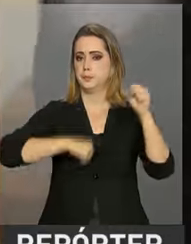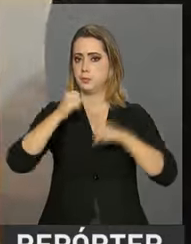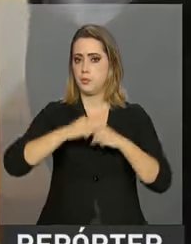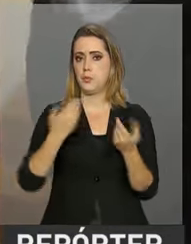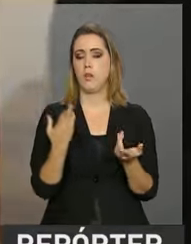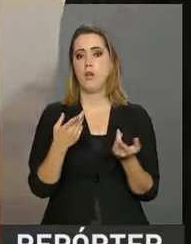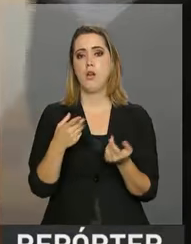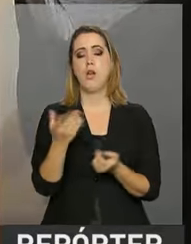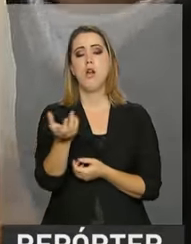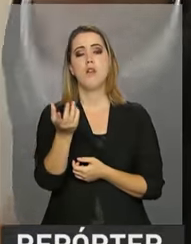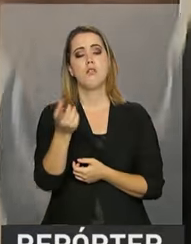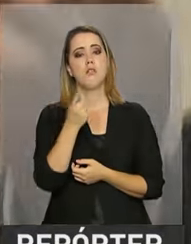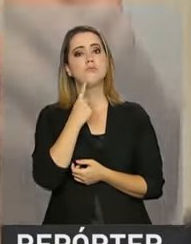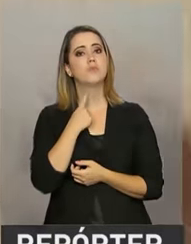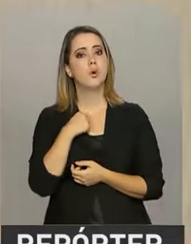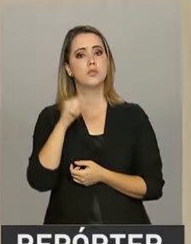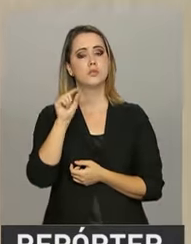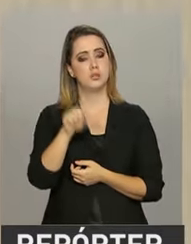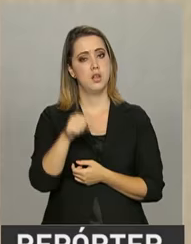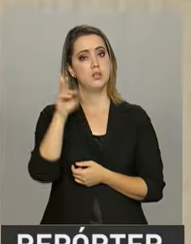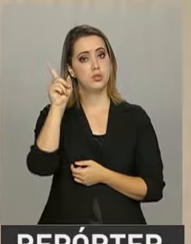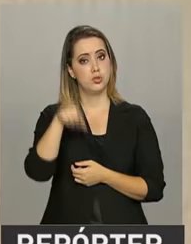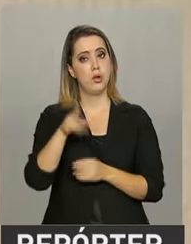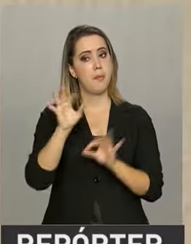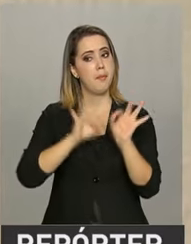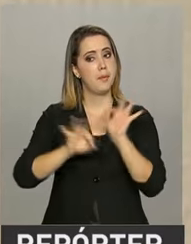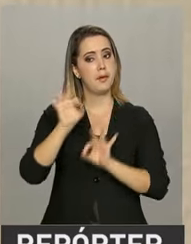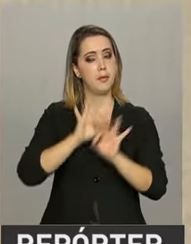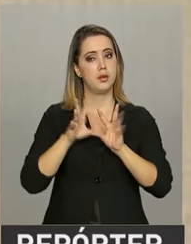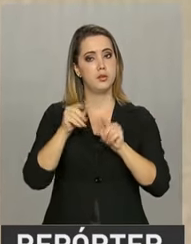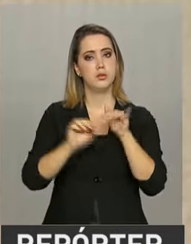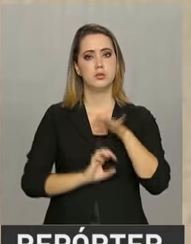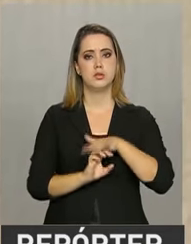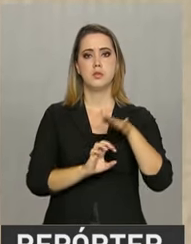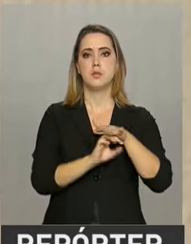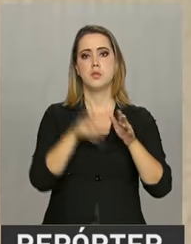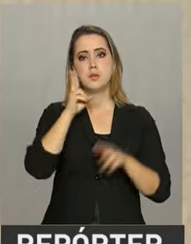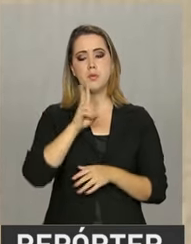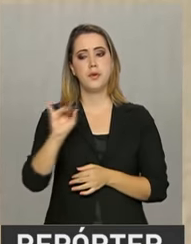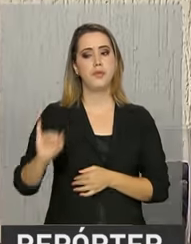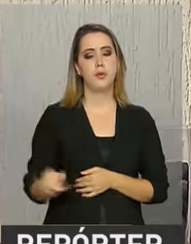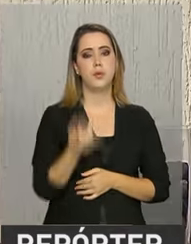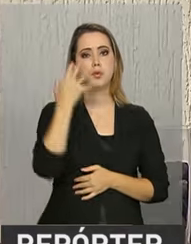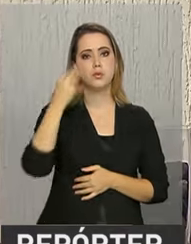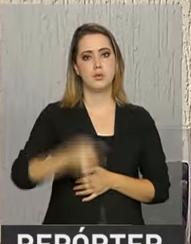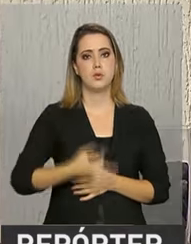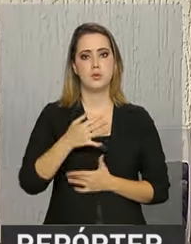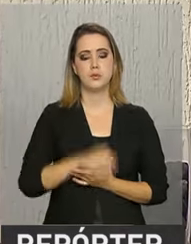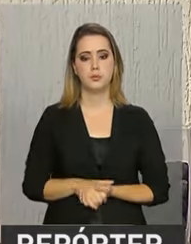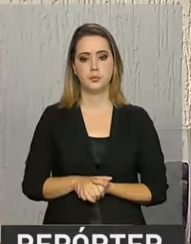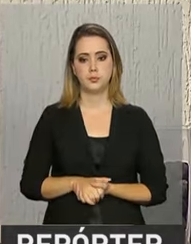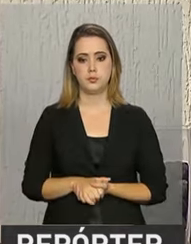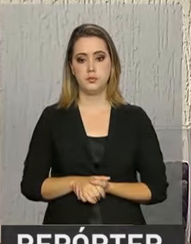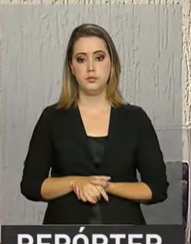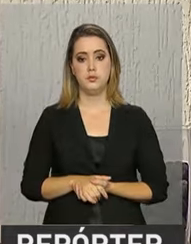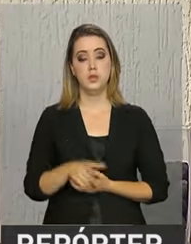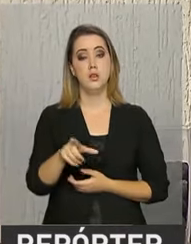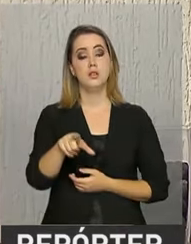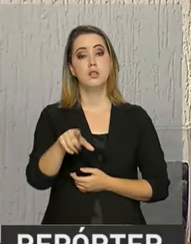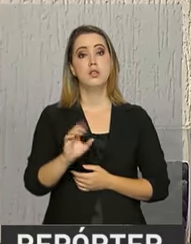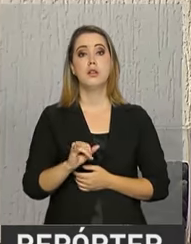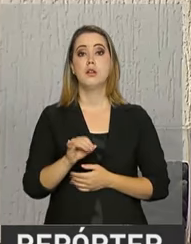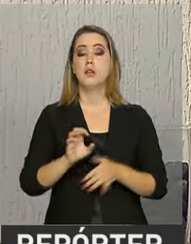a intenção do programa é preparar as empresas para não perder oportunidade no mercado. E se forem selecionadas, elas vão